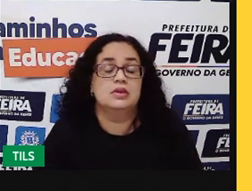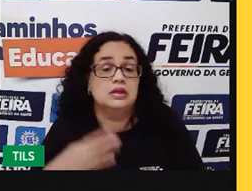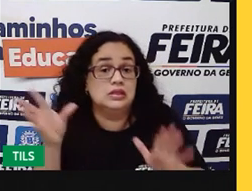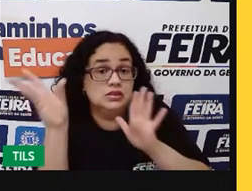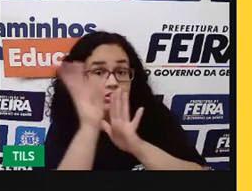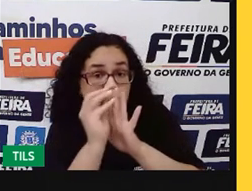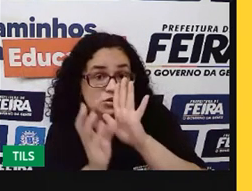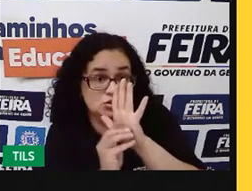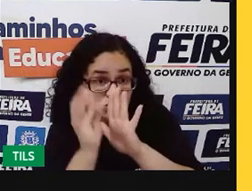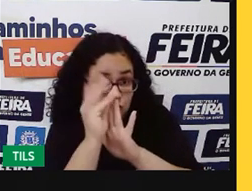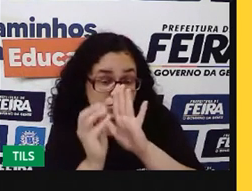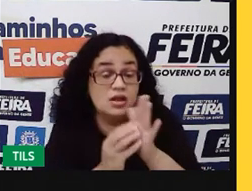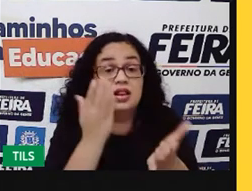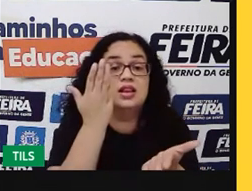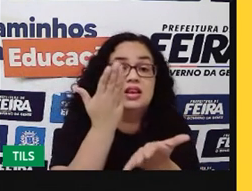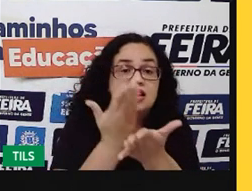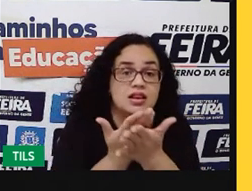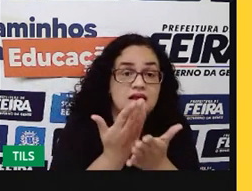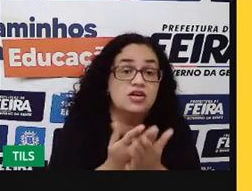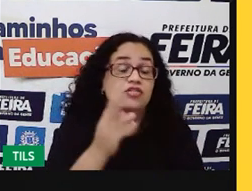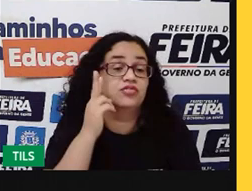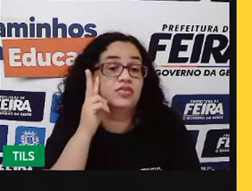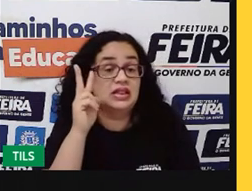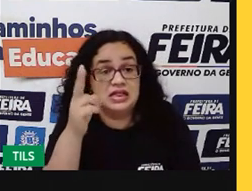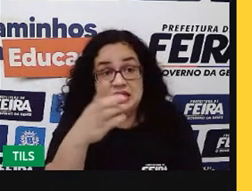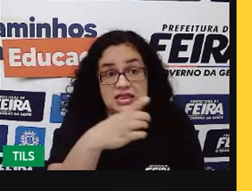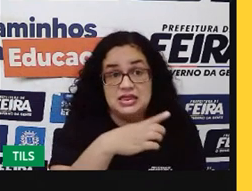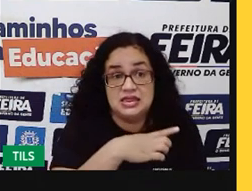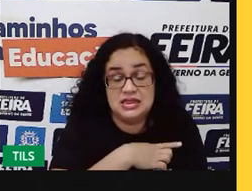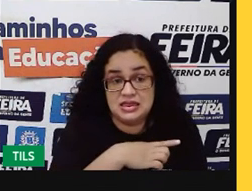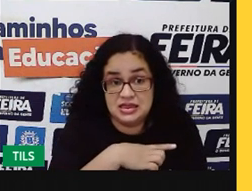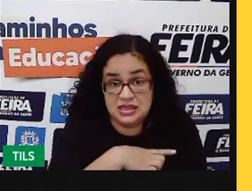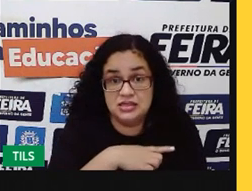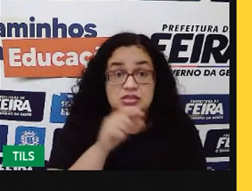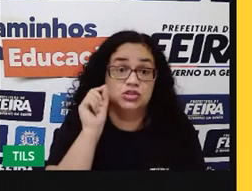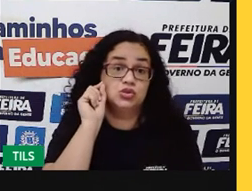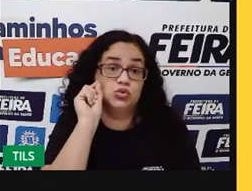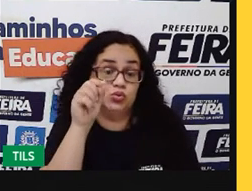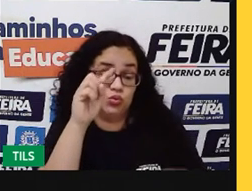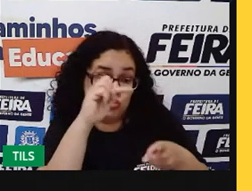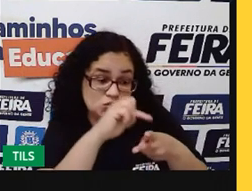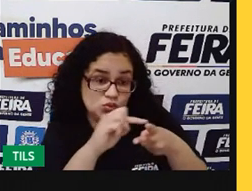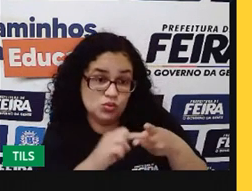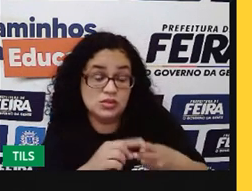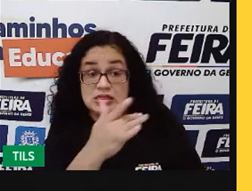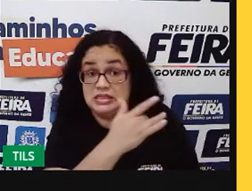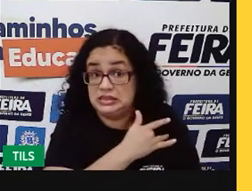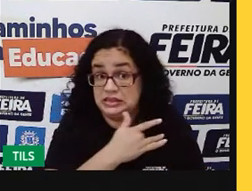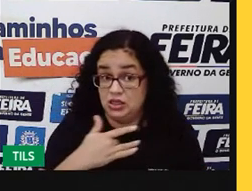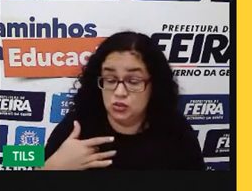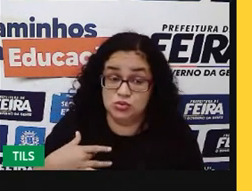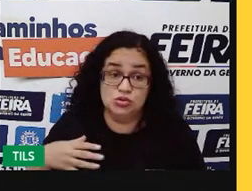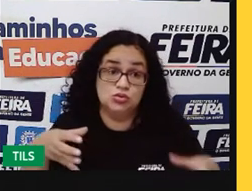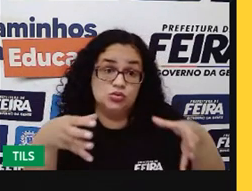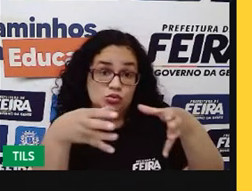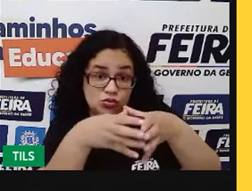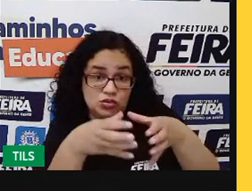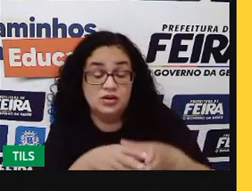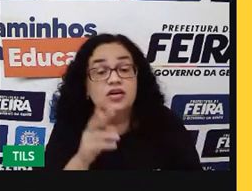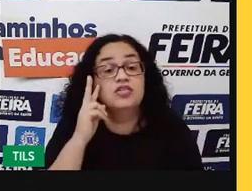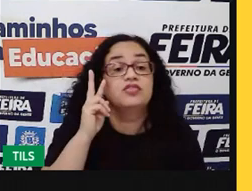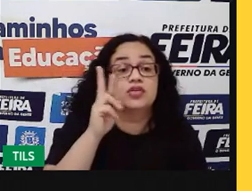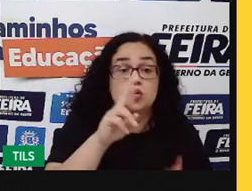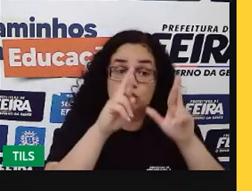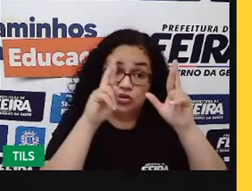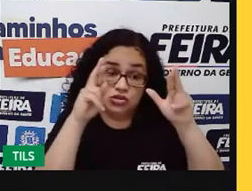resumindo nossa aula, então, nós vimos que existem indicadores, né, de uma saúde coletiva, e a gente viu a